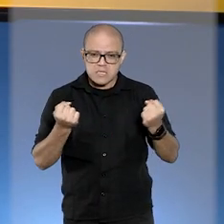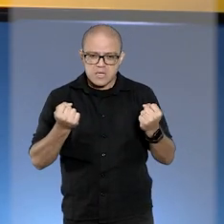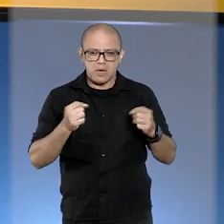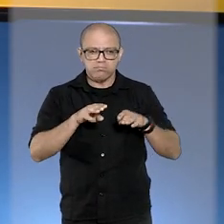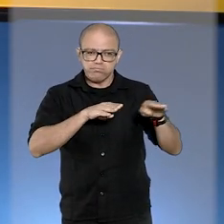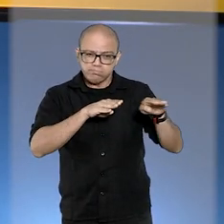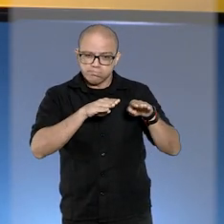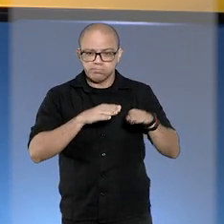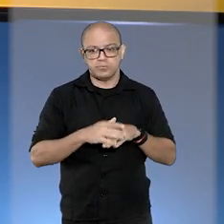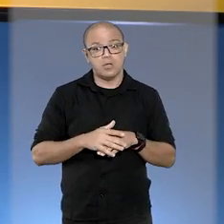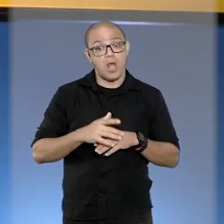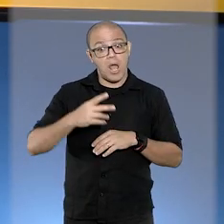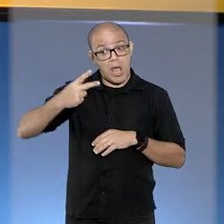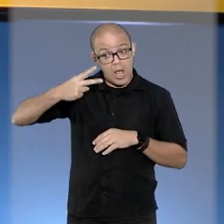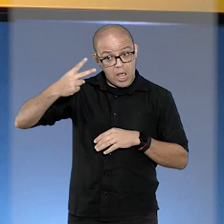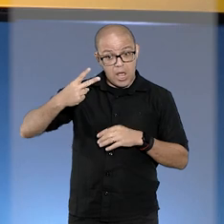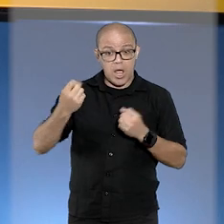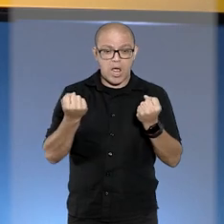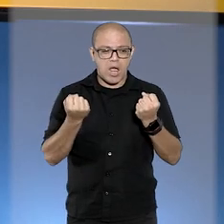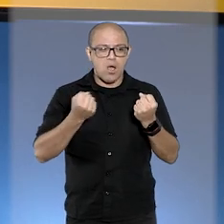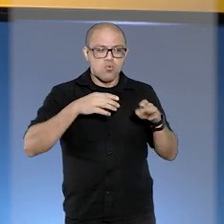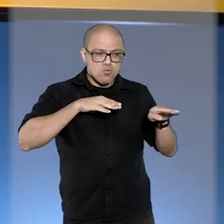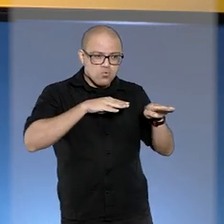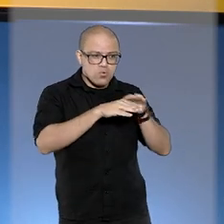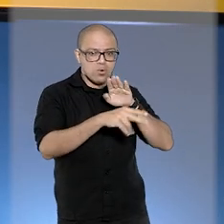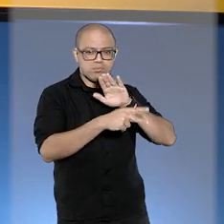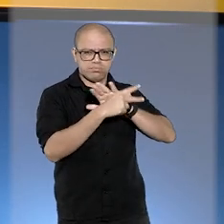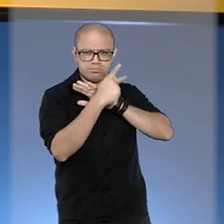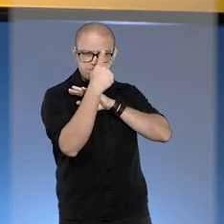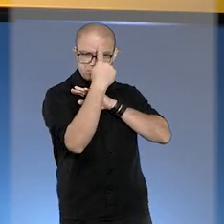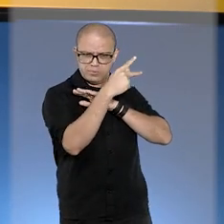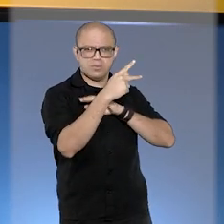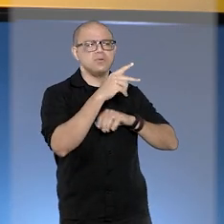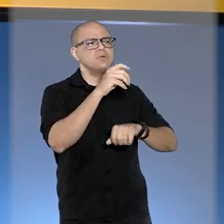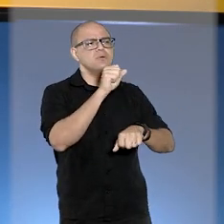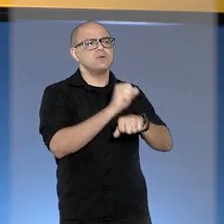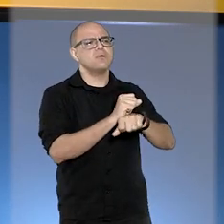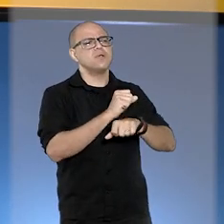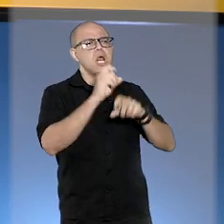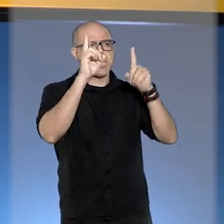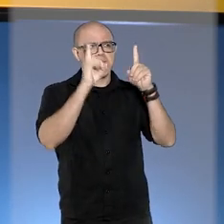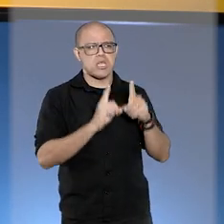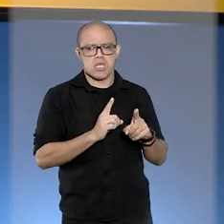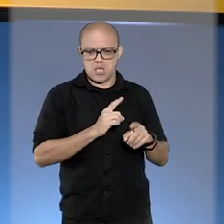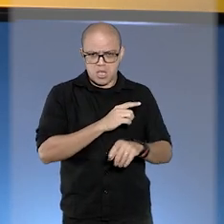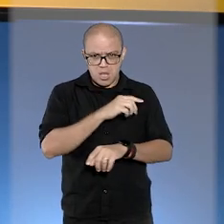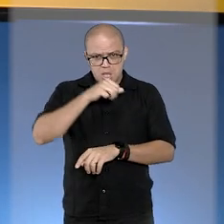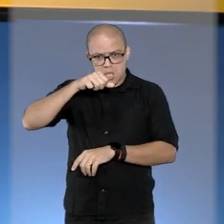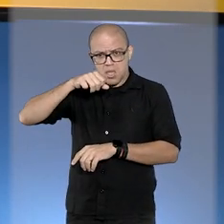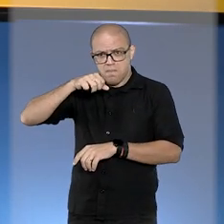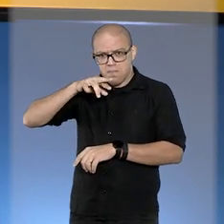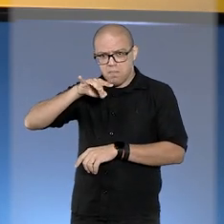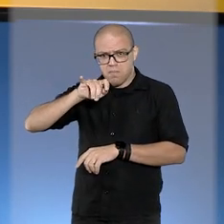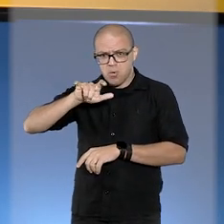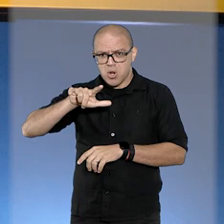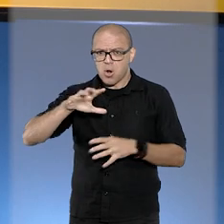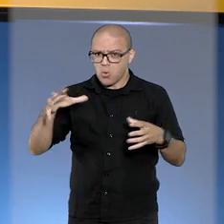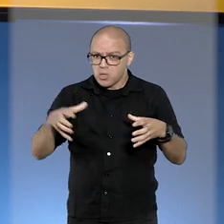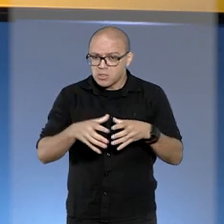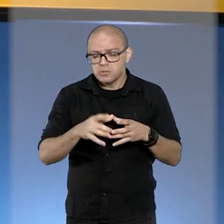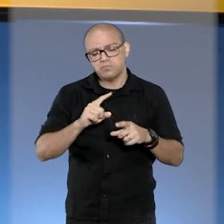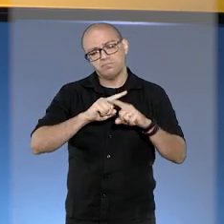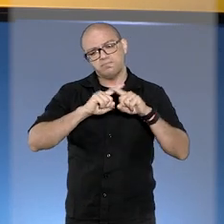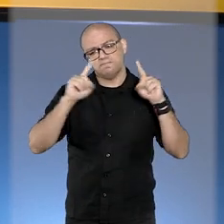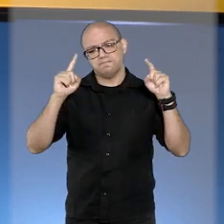turma reafirmou que estacionar em vaga reservada a pessoa com deficiência não gera dano moral coletivo. A repórter Marina